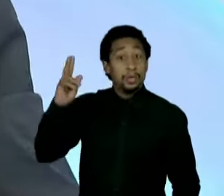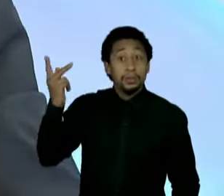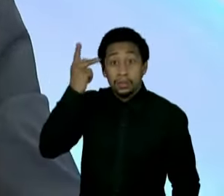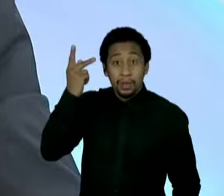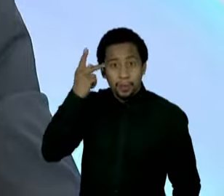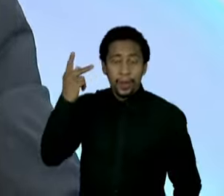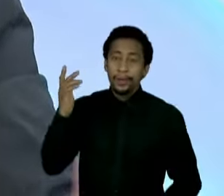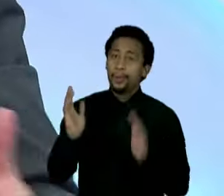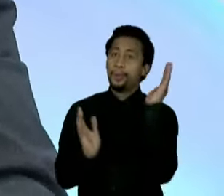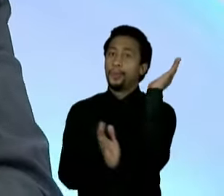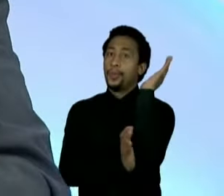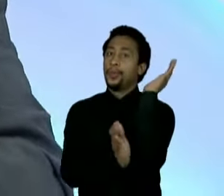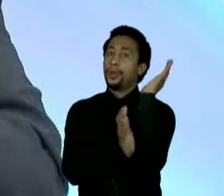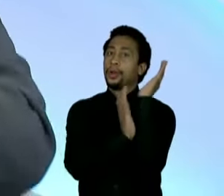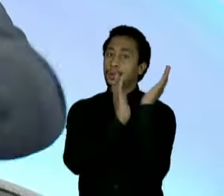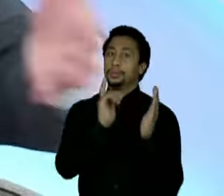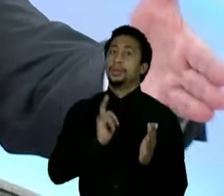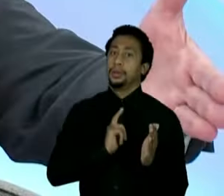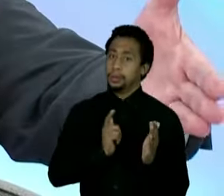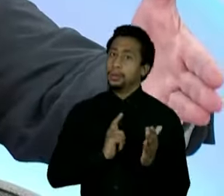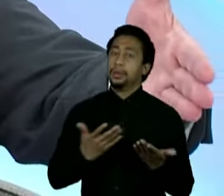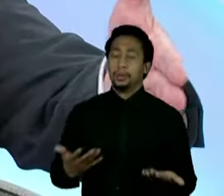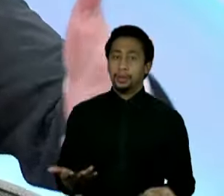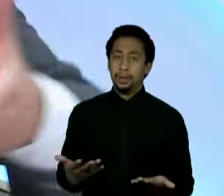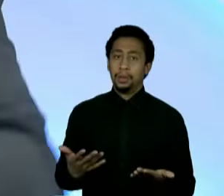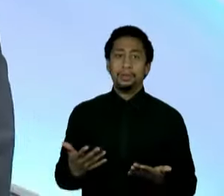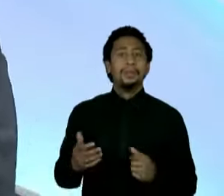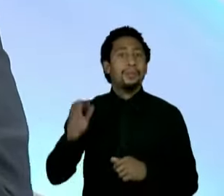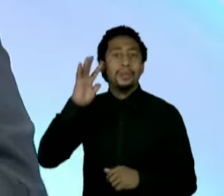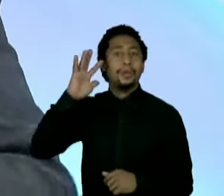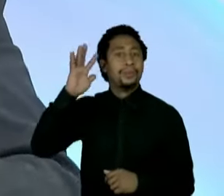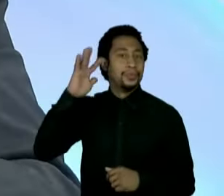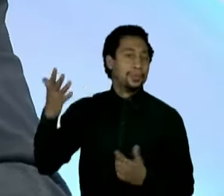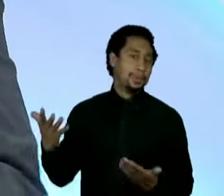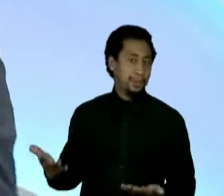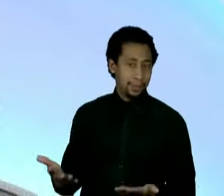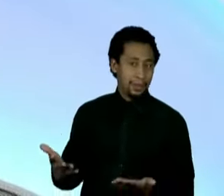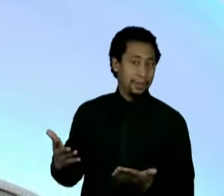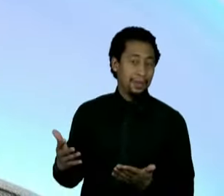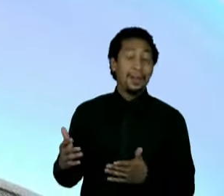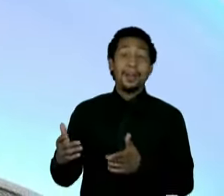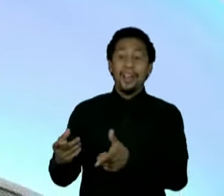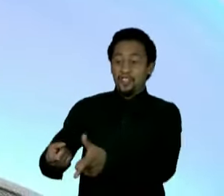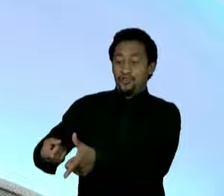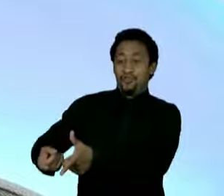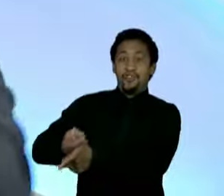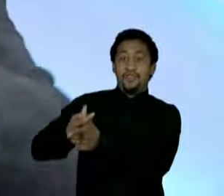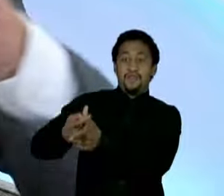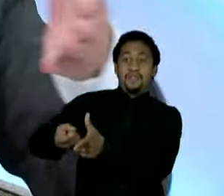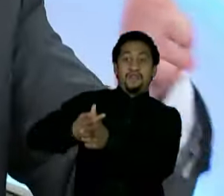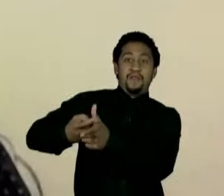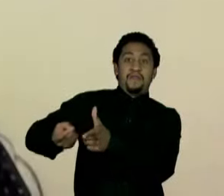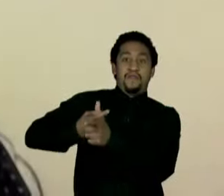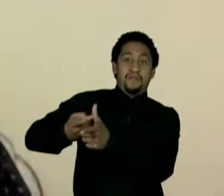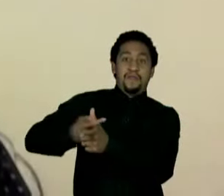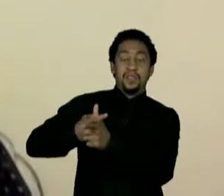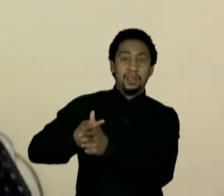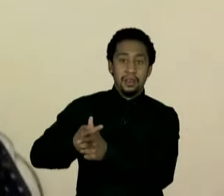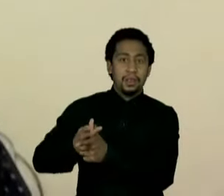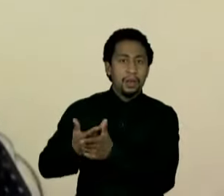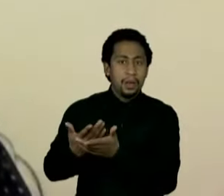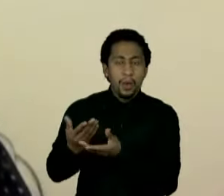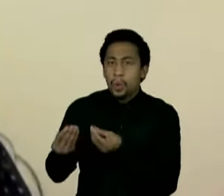burocraticamente organizado. Ninguém consegue deixar rombos que não tenham lastros de um procurador, do